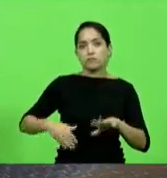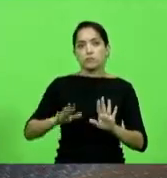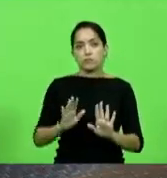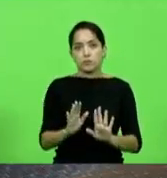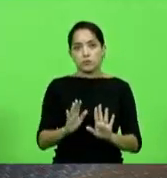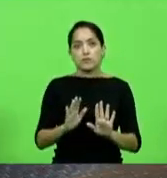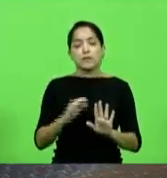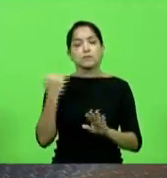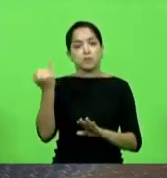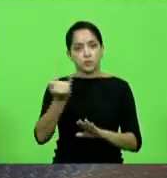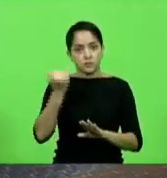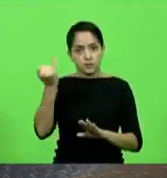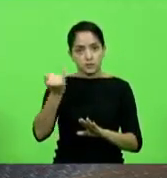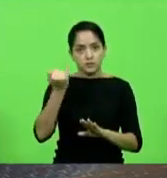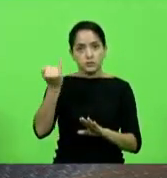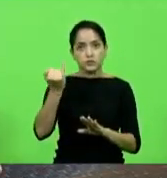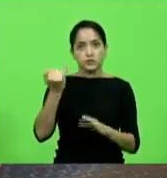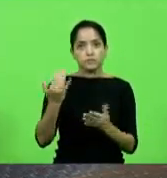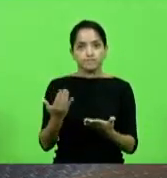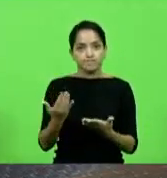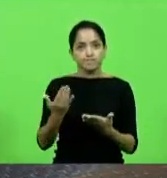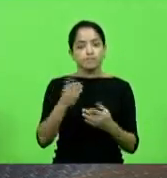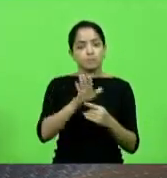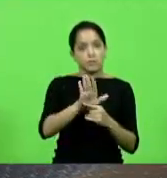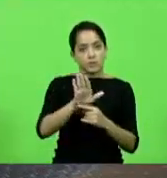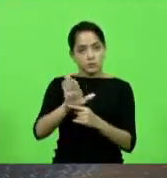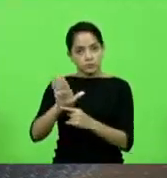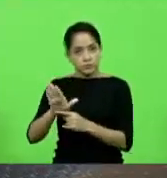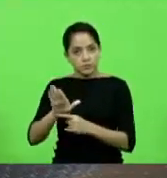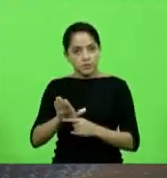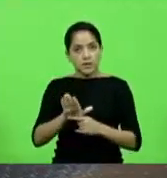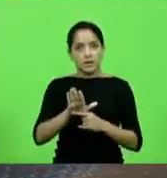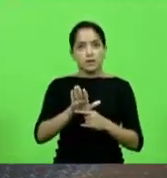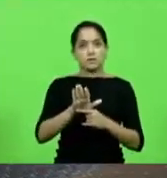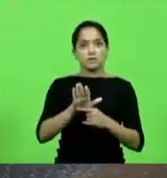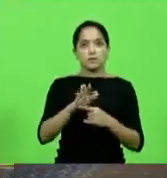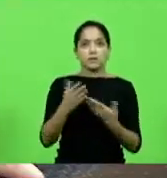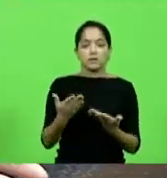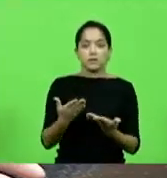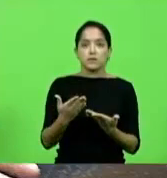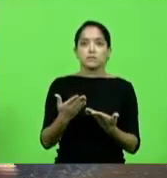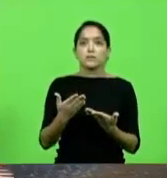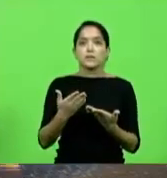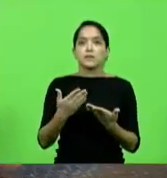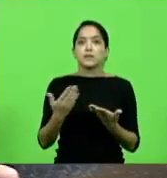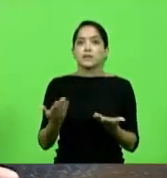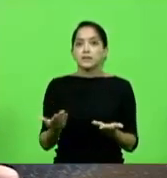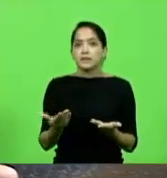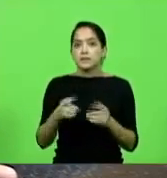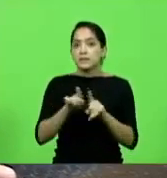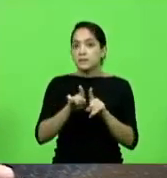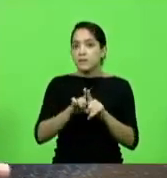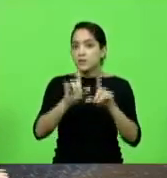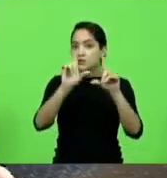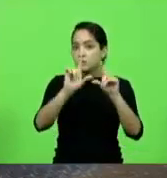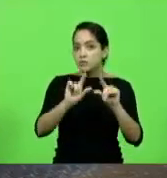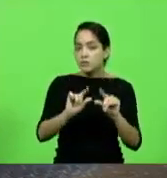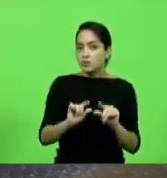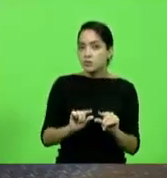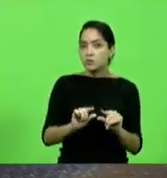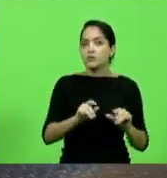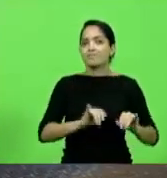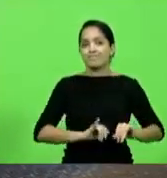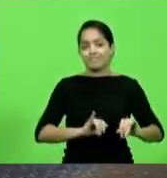tem sido importante para colaborar para contribuir e ao mesmo tempo amenizar o